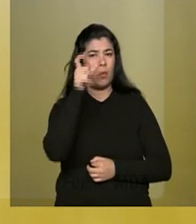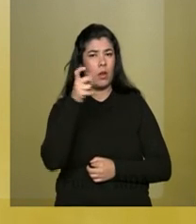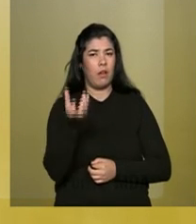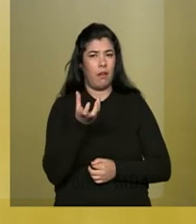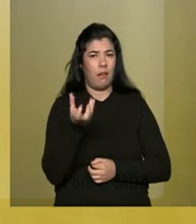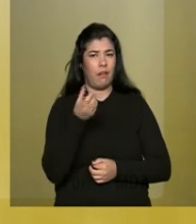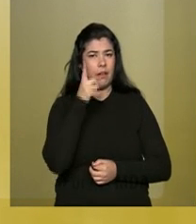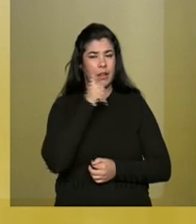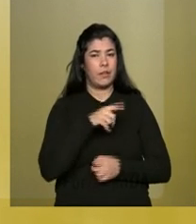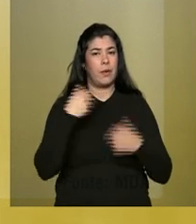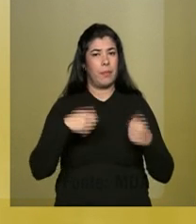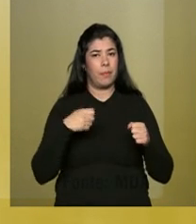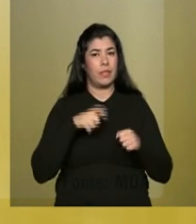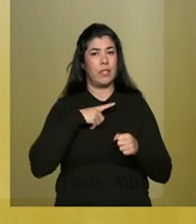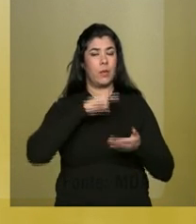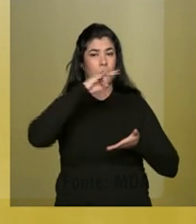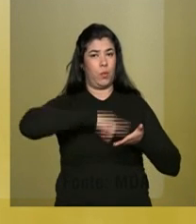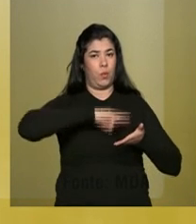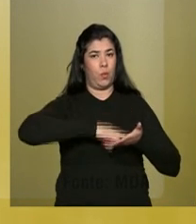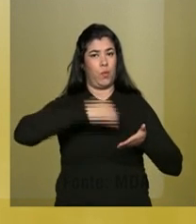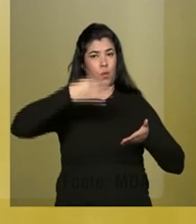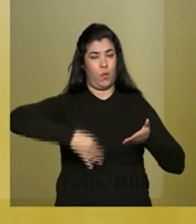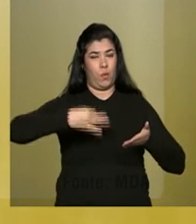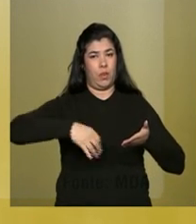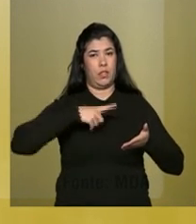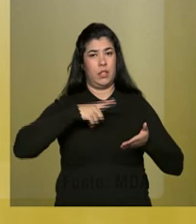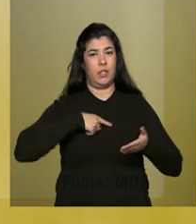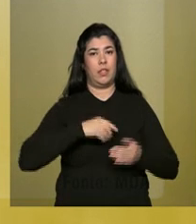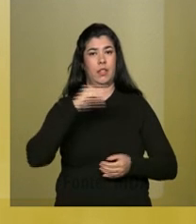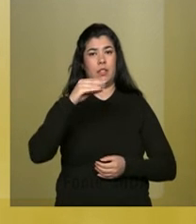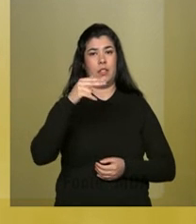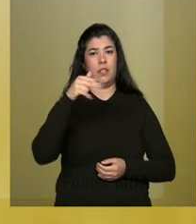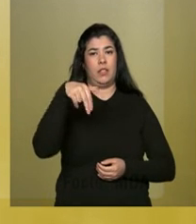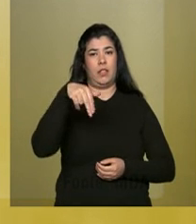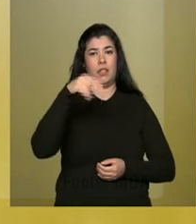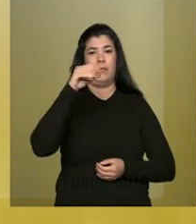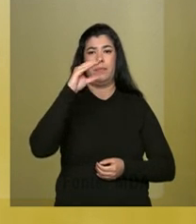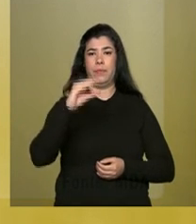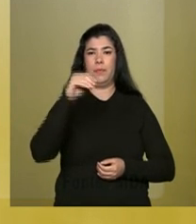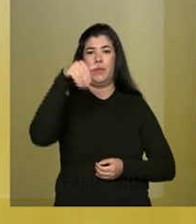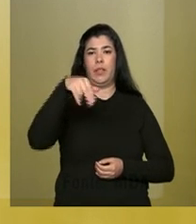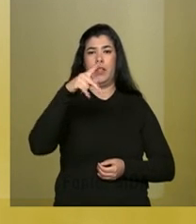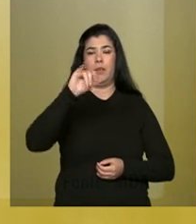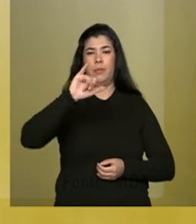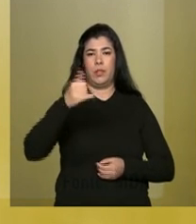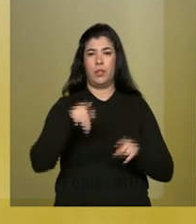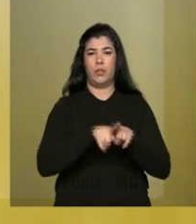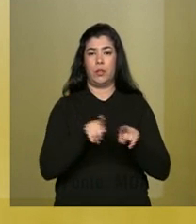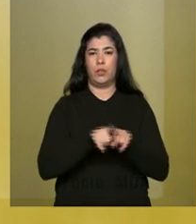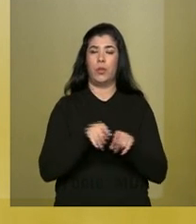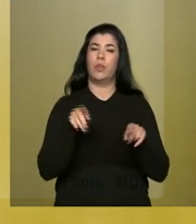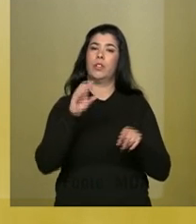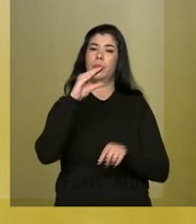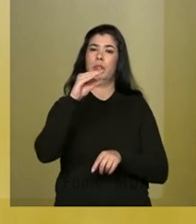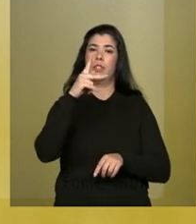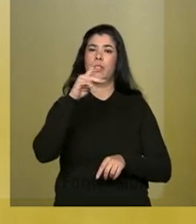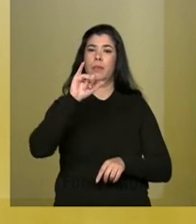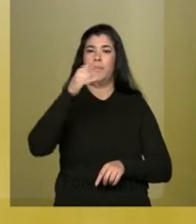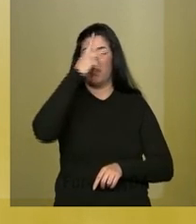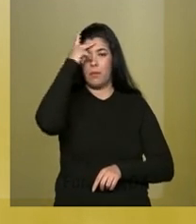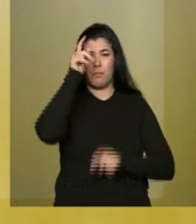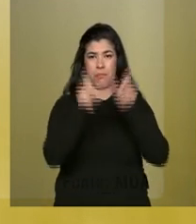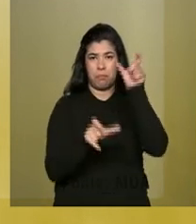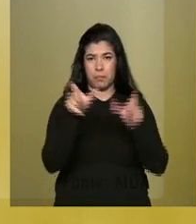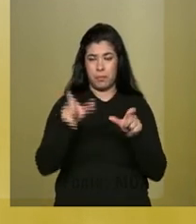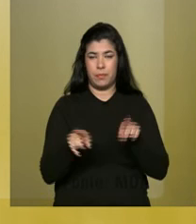em ter o selo devem estar com a documentação regular, CNPJ em caso de empreendimento e CPF em caso de pessoas